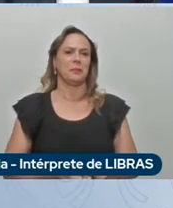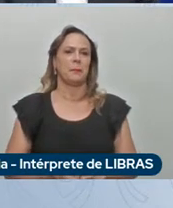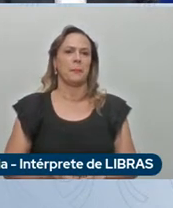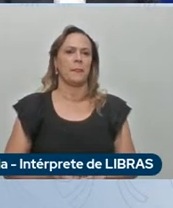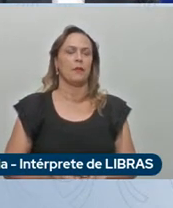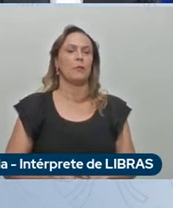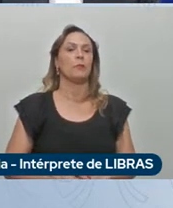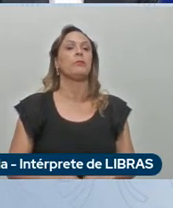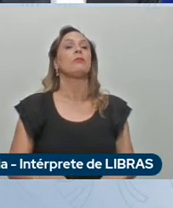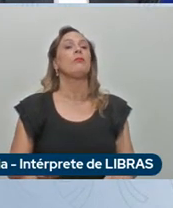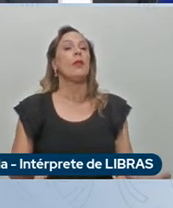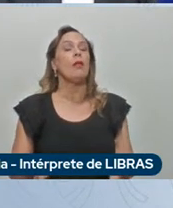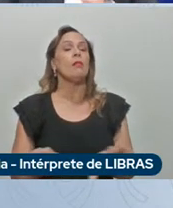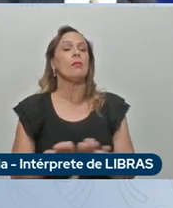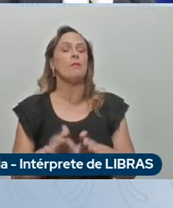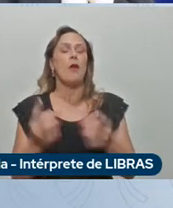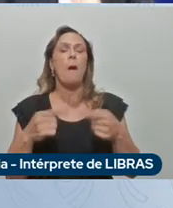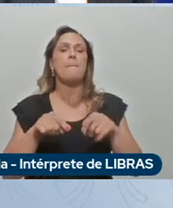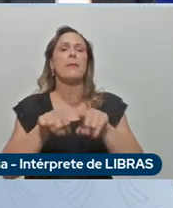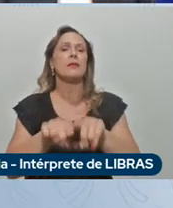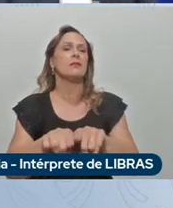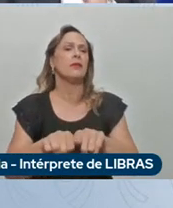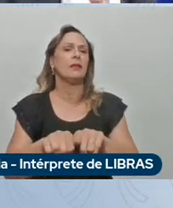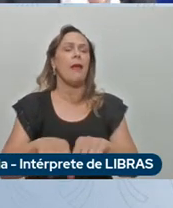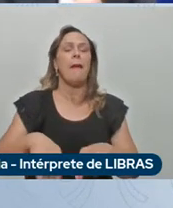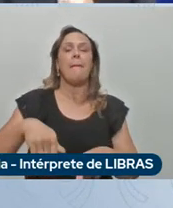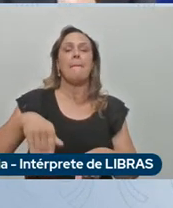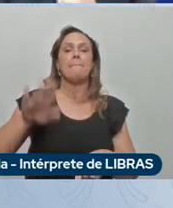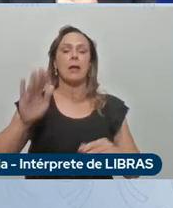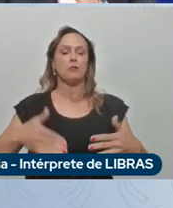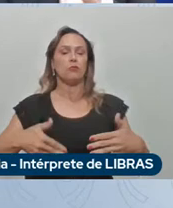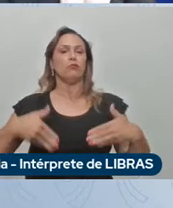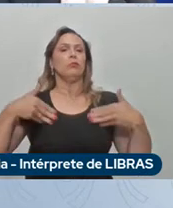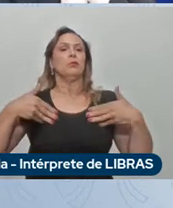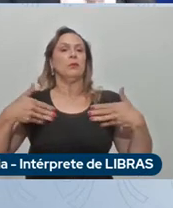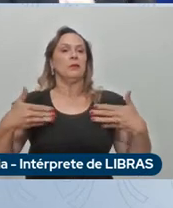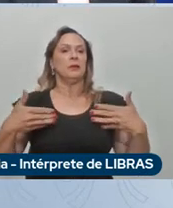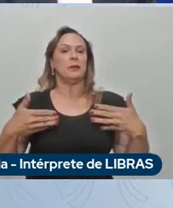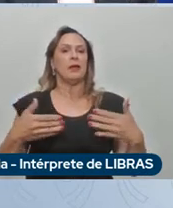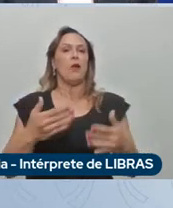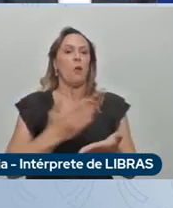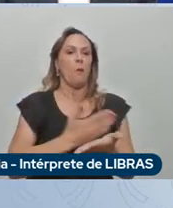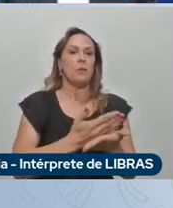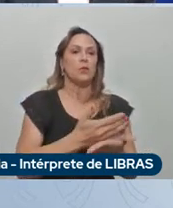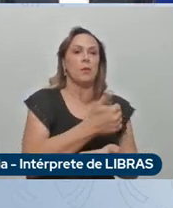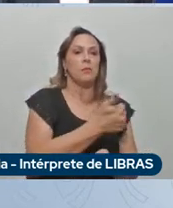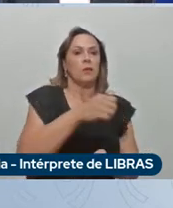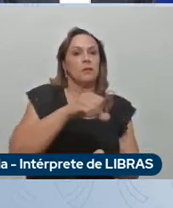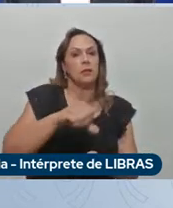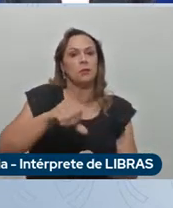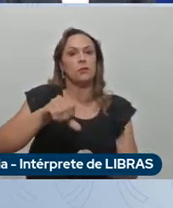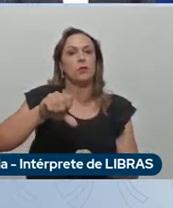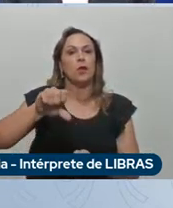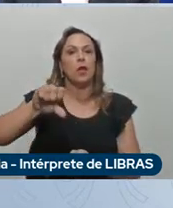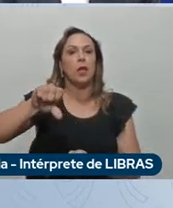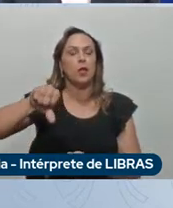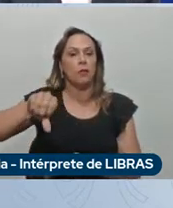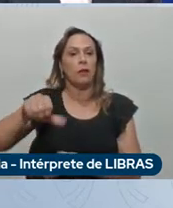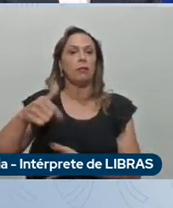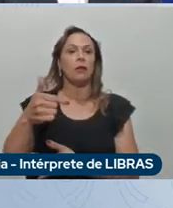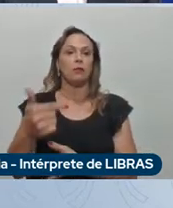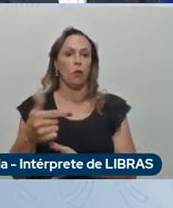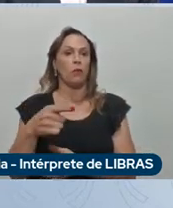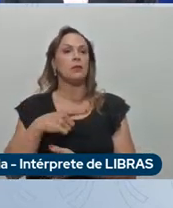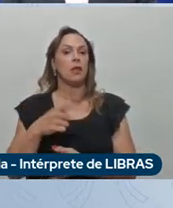parcerias que mais nos orgulham desde 1992 existe uma parceria especial que é com